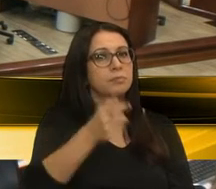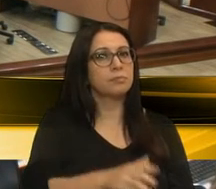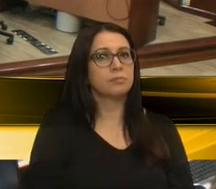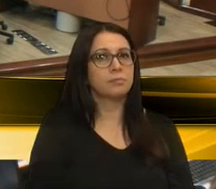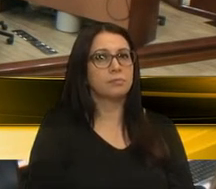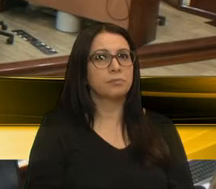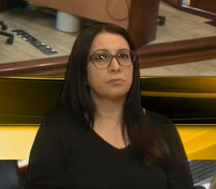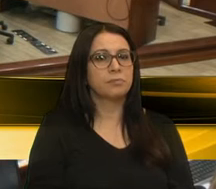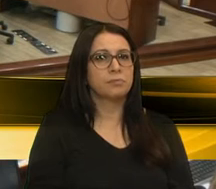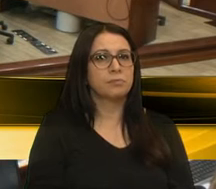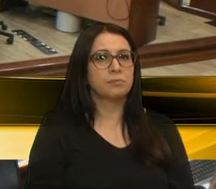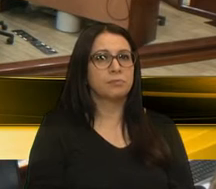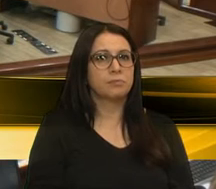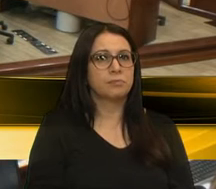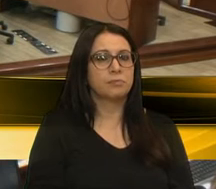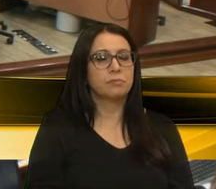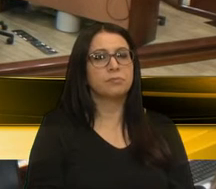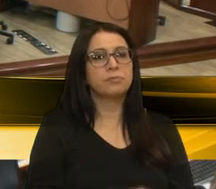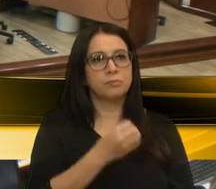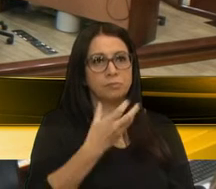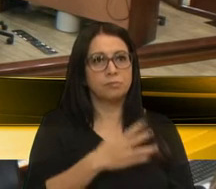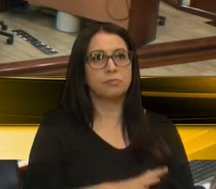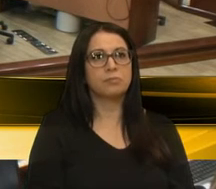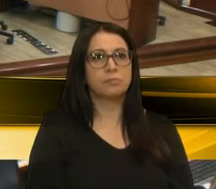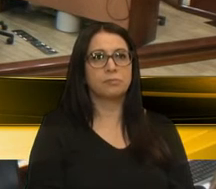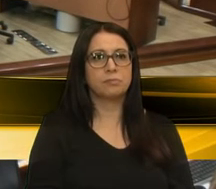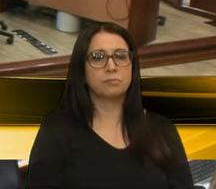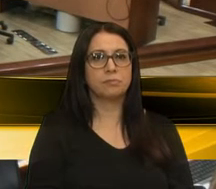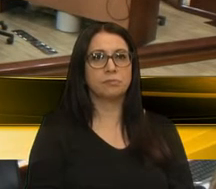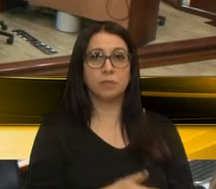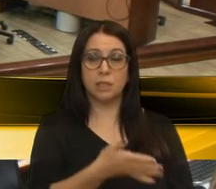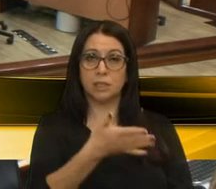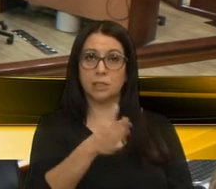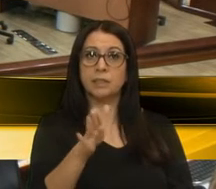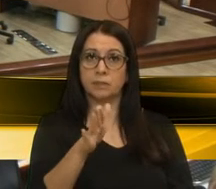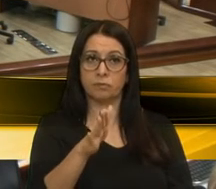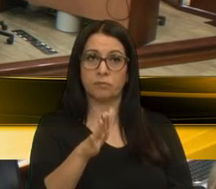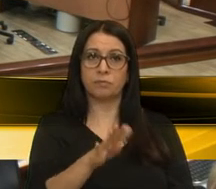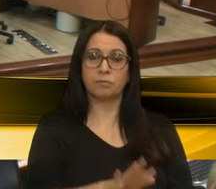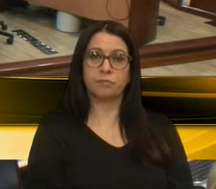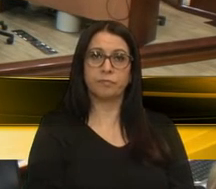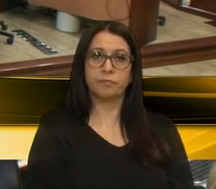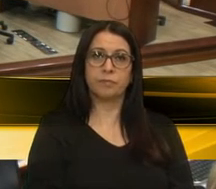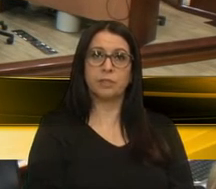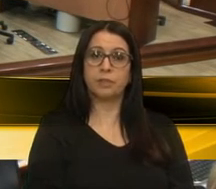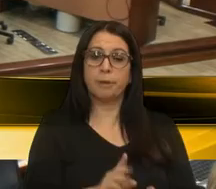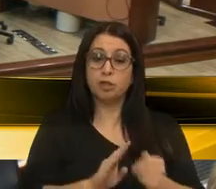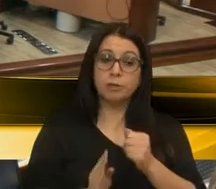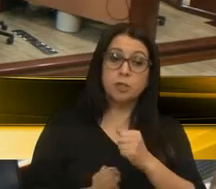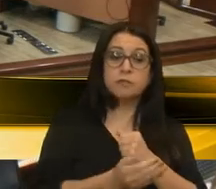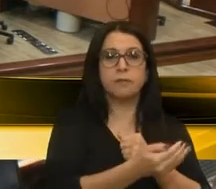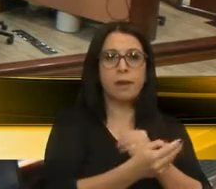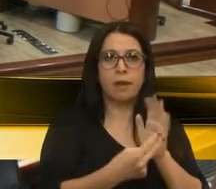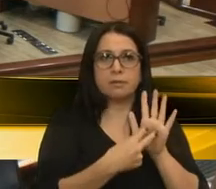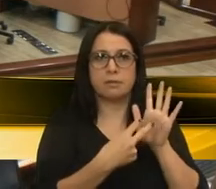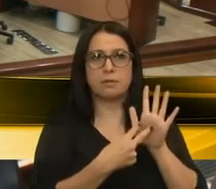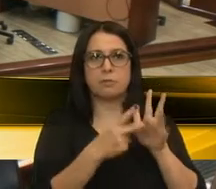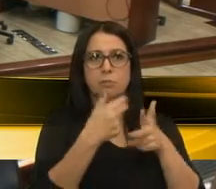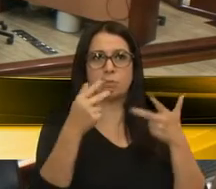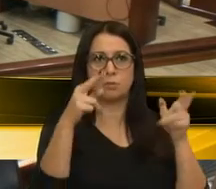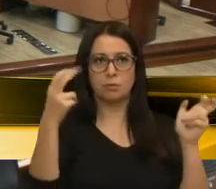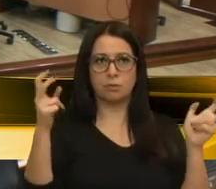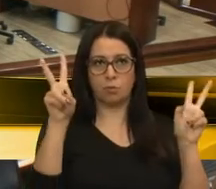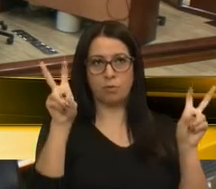senhor está inscrito. Pois, muito bem. Muitas vezes, isso é para desviar atenções sobre outras